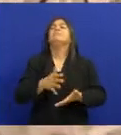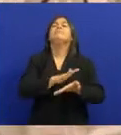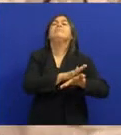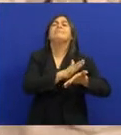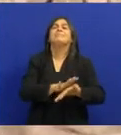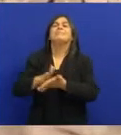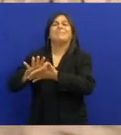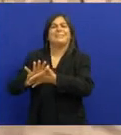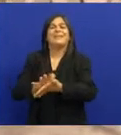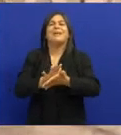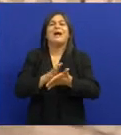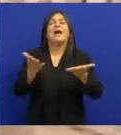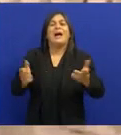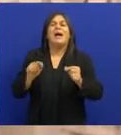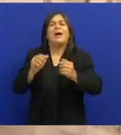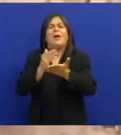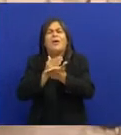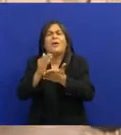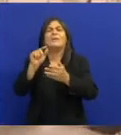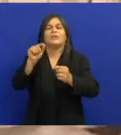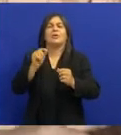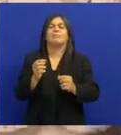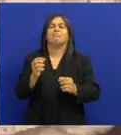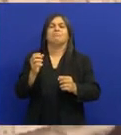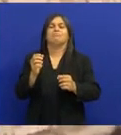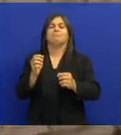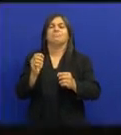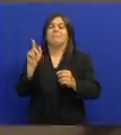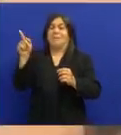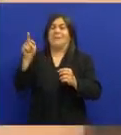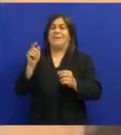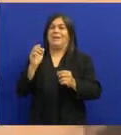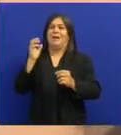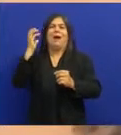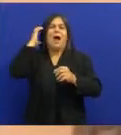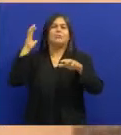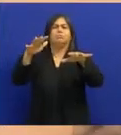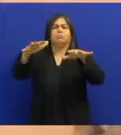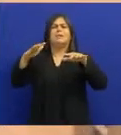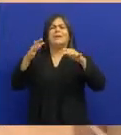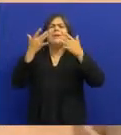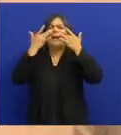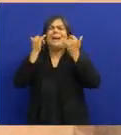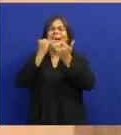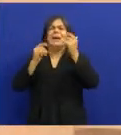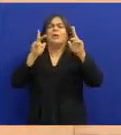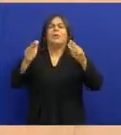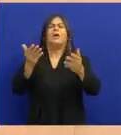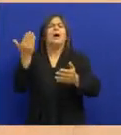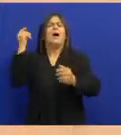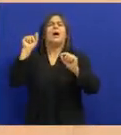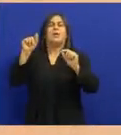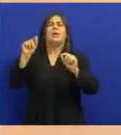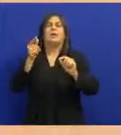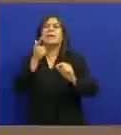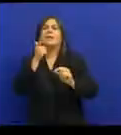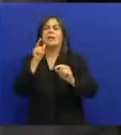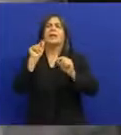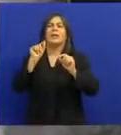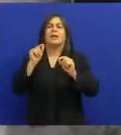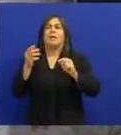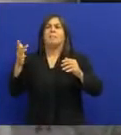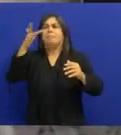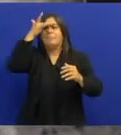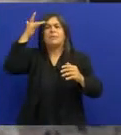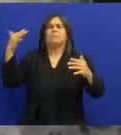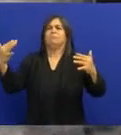foi Pra Rádio Jornal do Comércio E lá Começou Aí sim Começou A ganhar